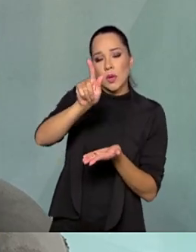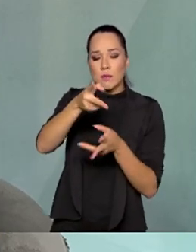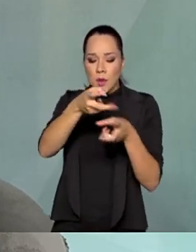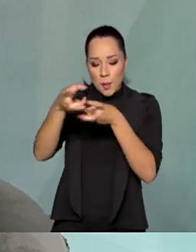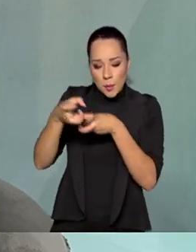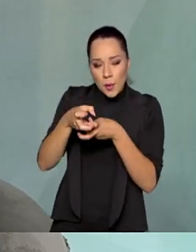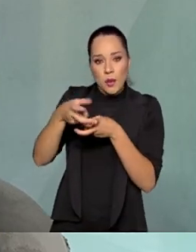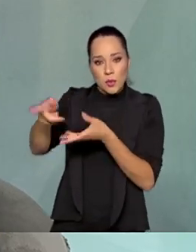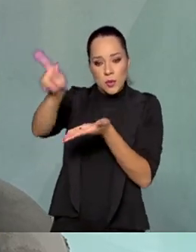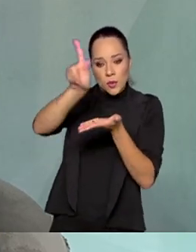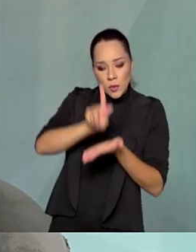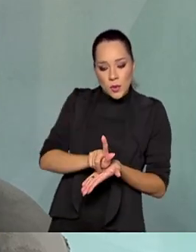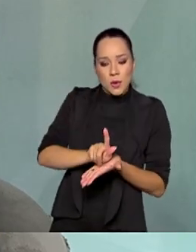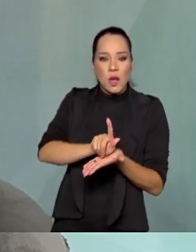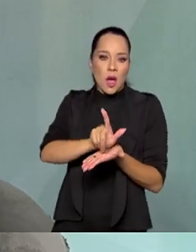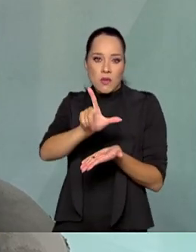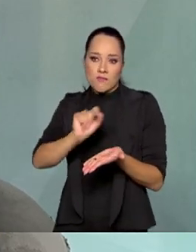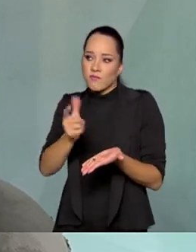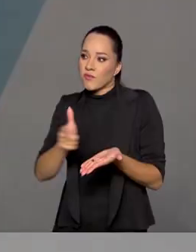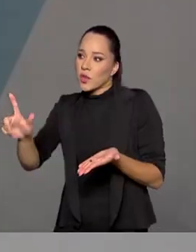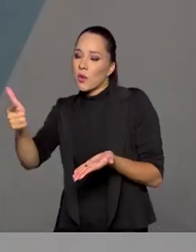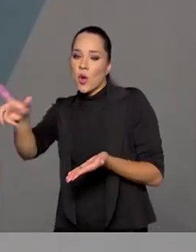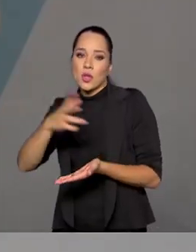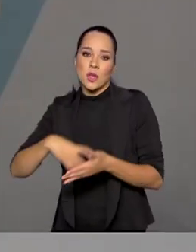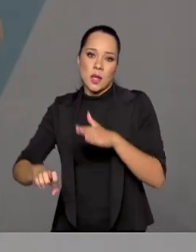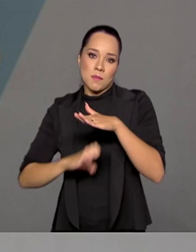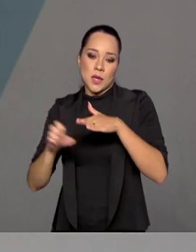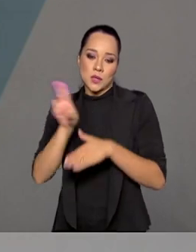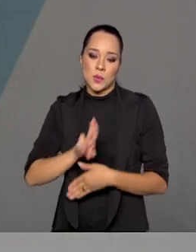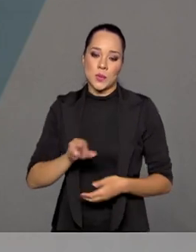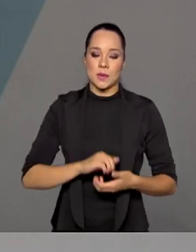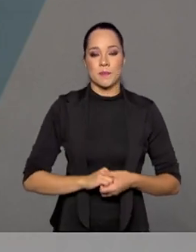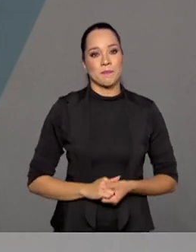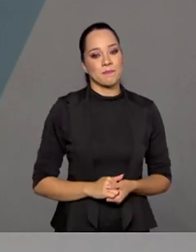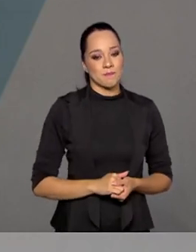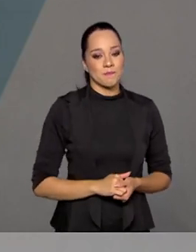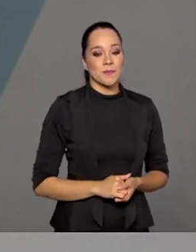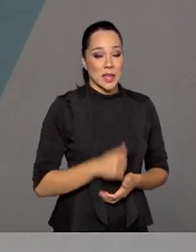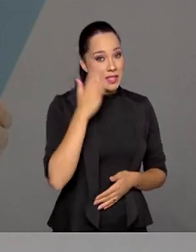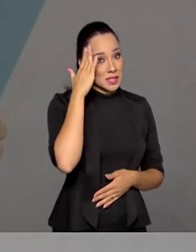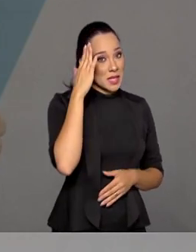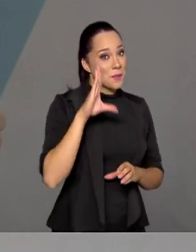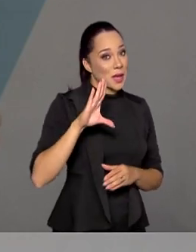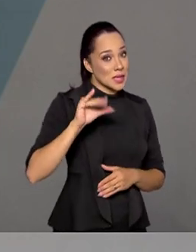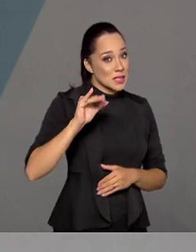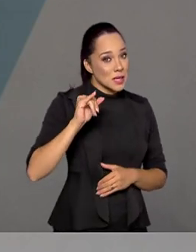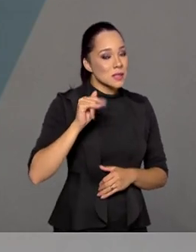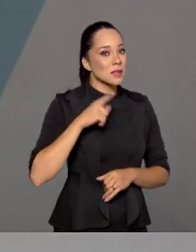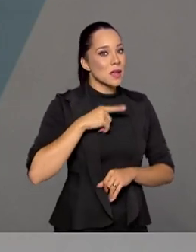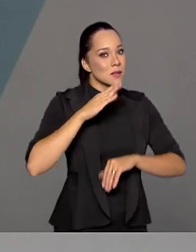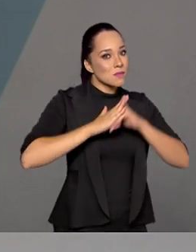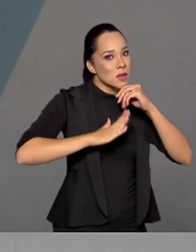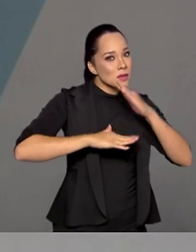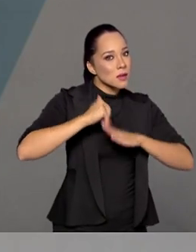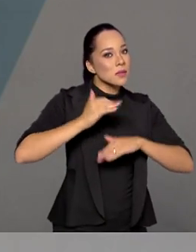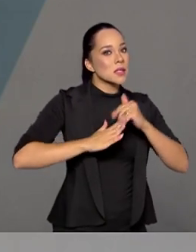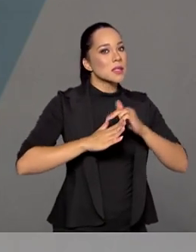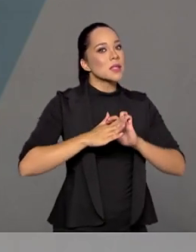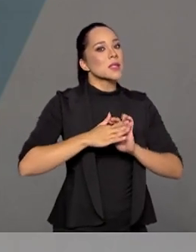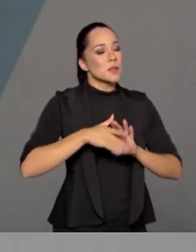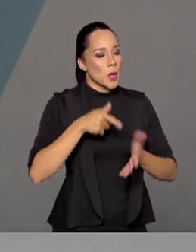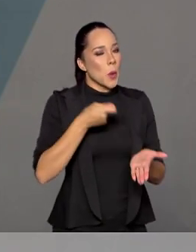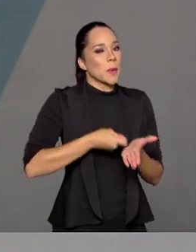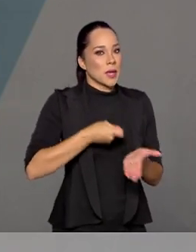abre espaço para uma outra operação, uma outra empresa. A gente sabe que a ciência se caracteriza pela especialização e pelo devir.